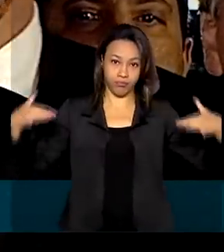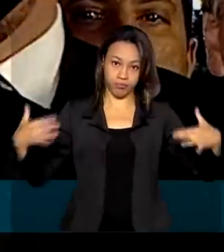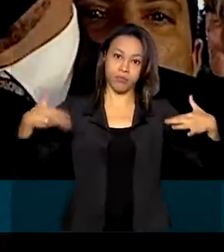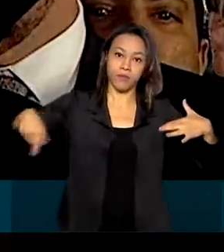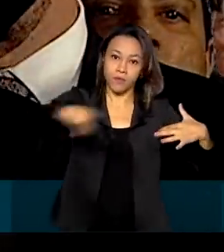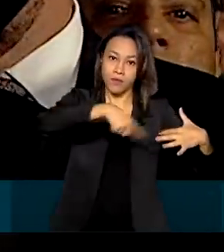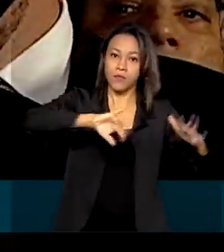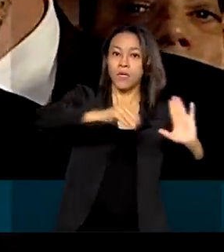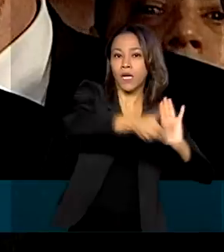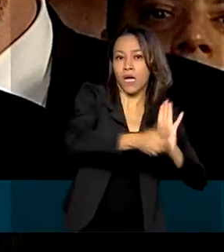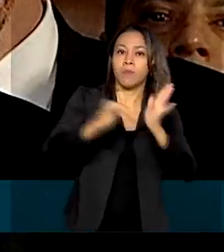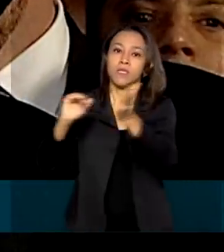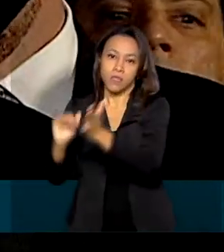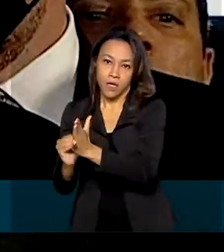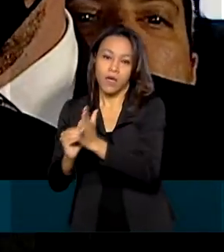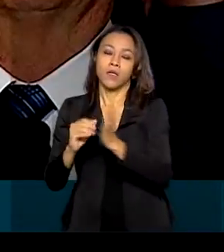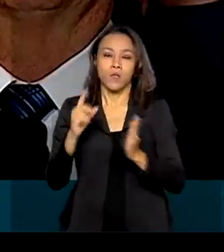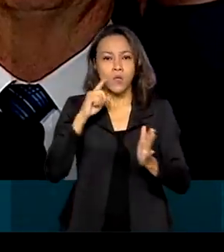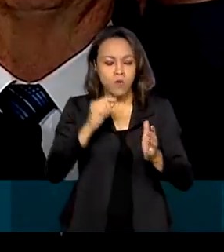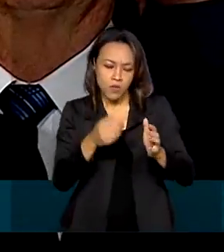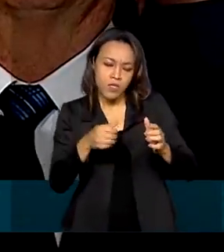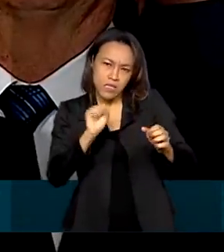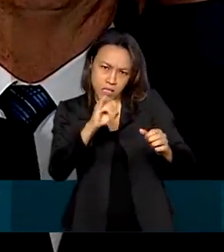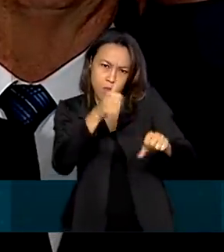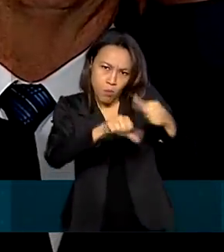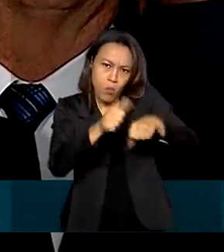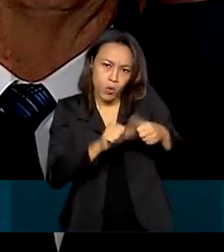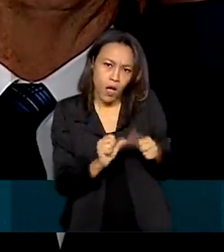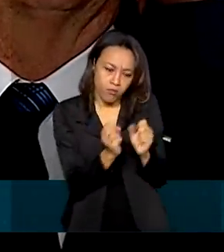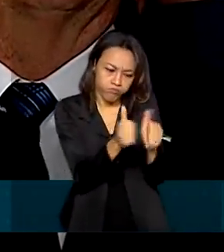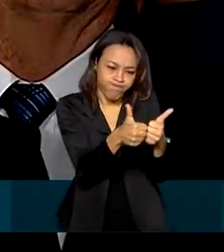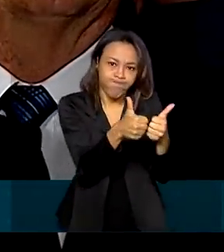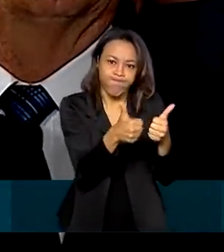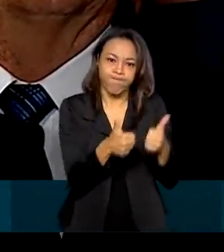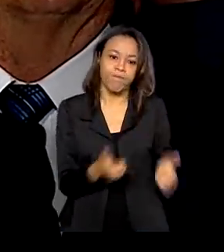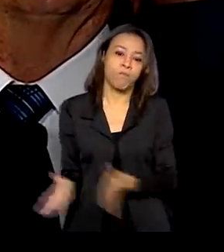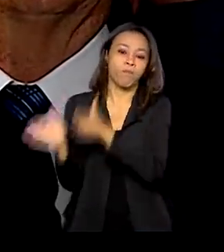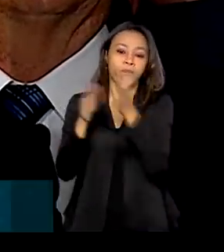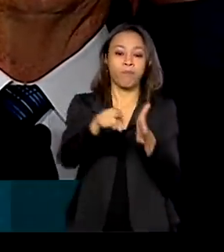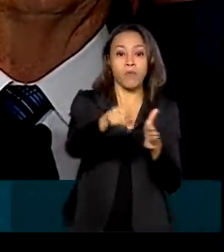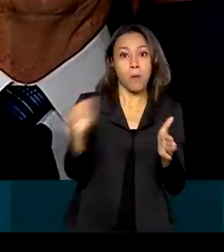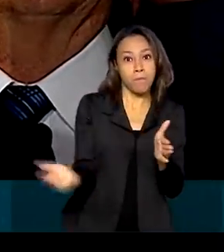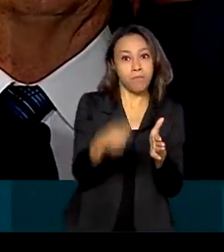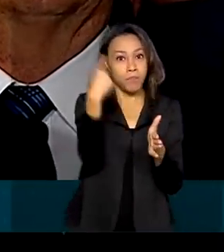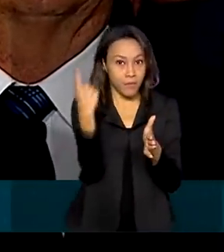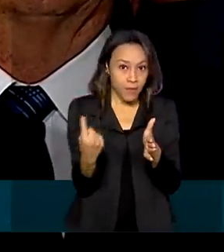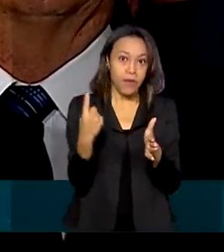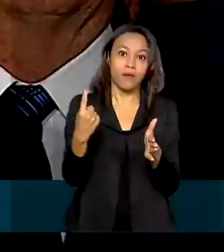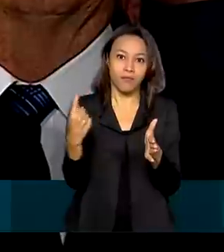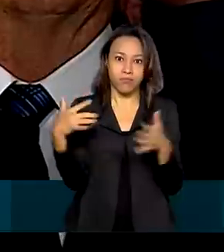as modificações que eventualmente devam ser feitas. O primeiro passo do que a gente pode chamar de uma agenda Brasil,